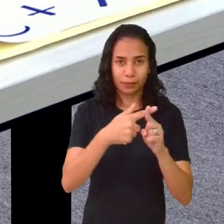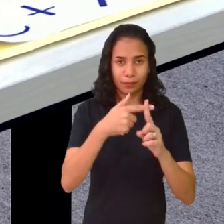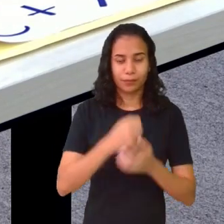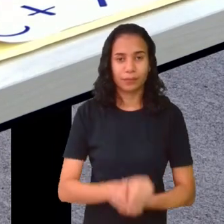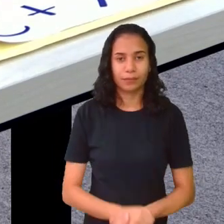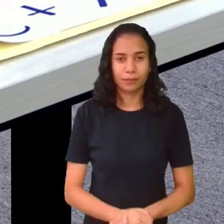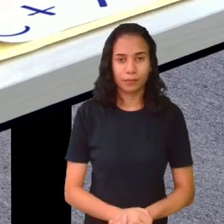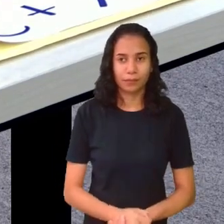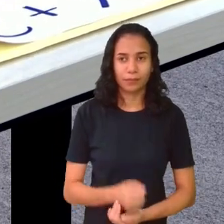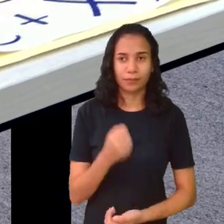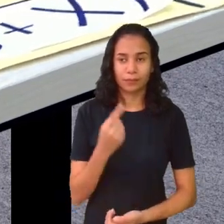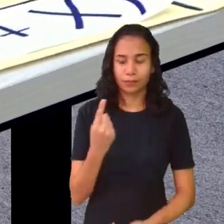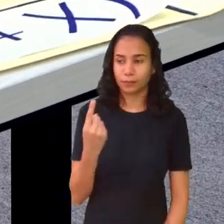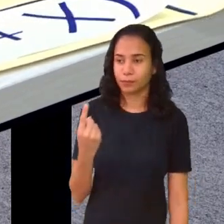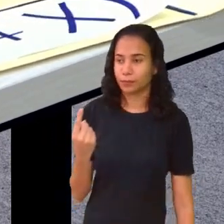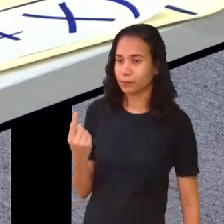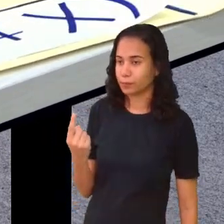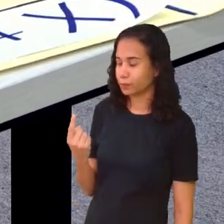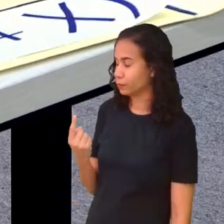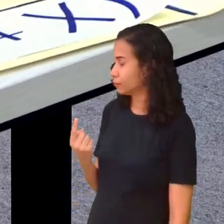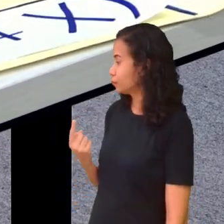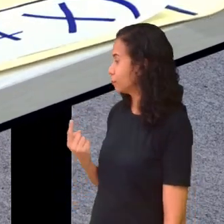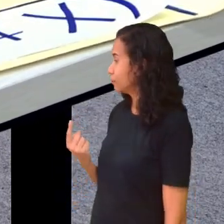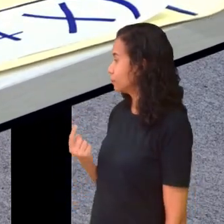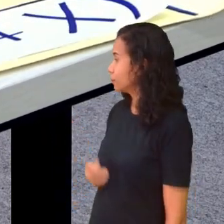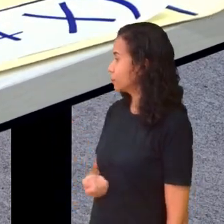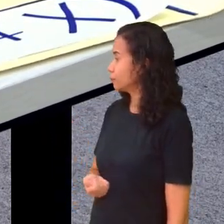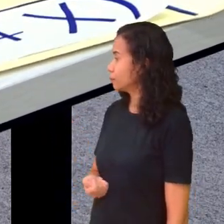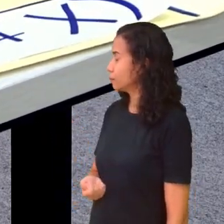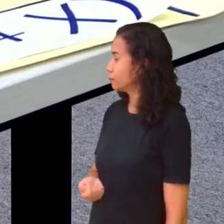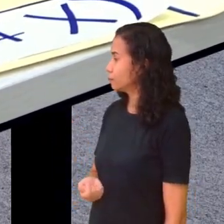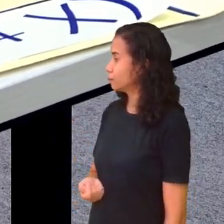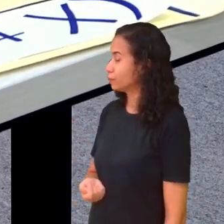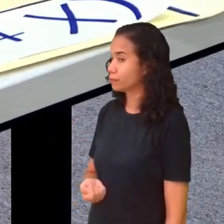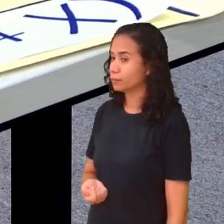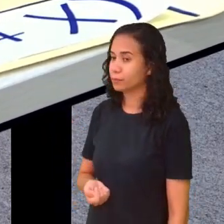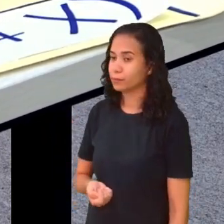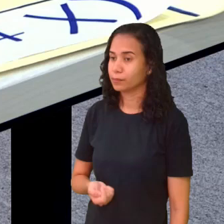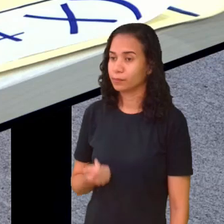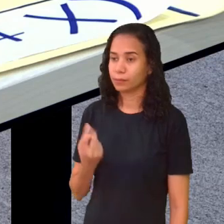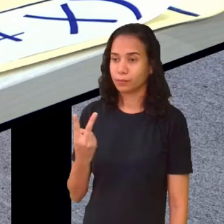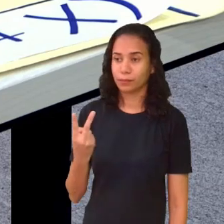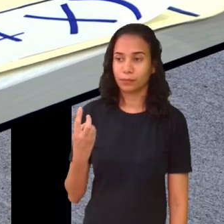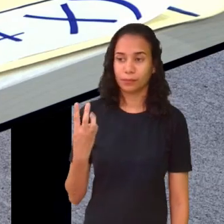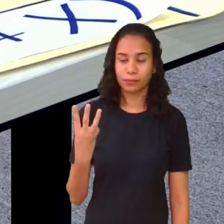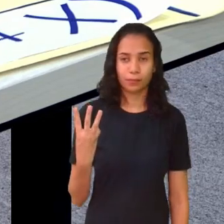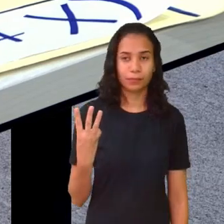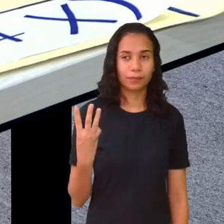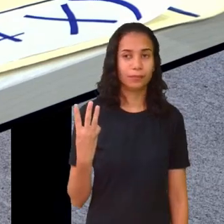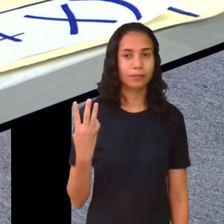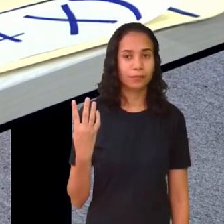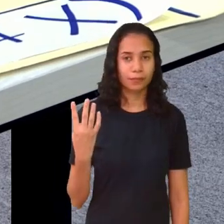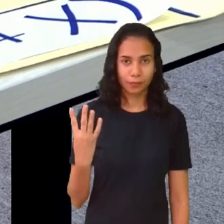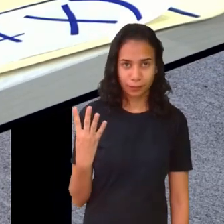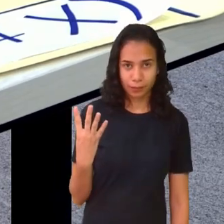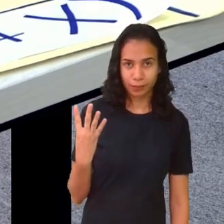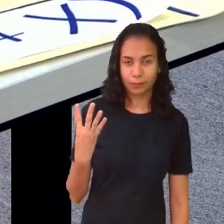1, 2, 3,